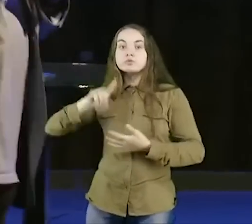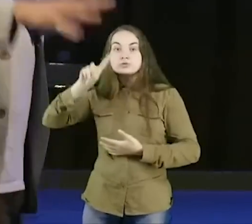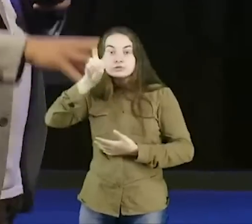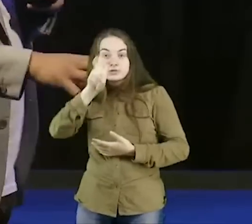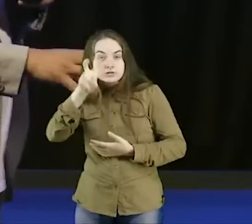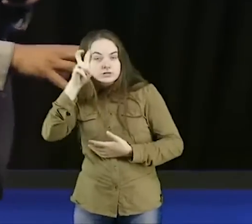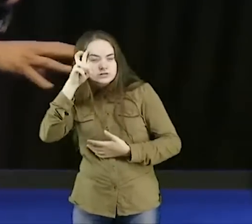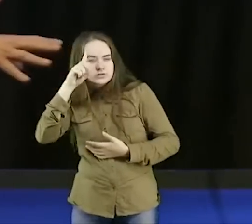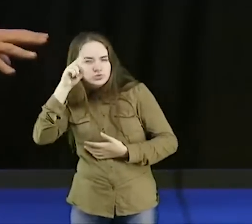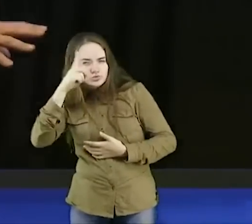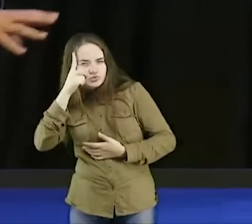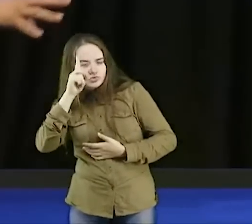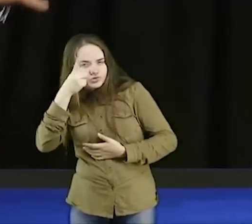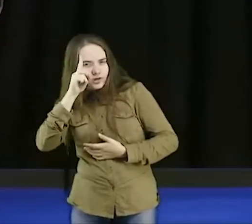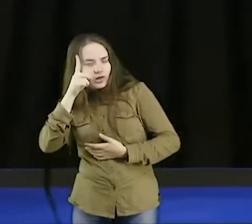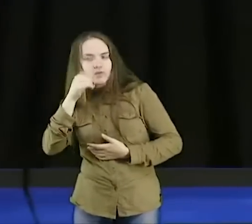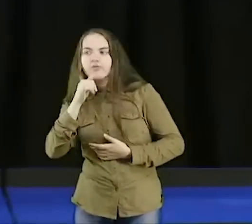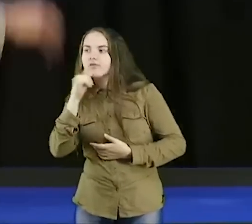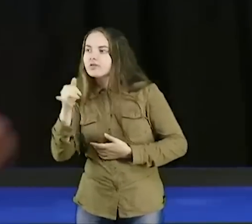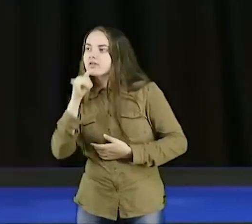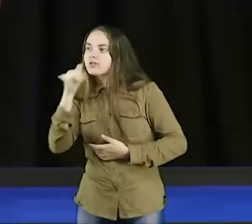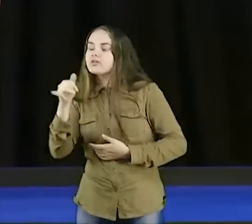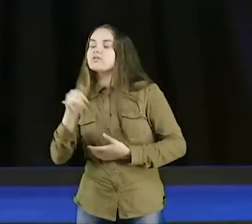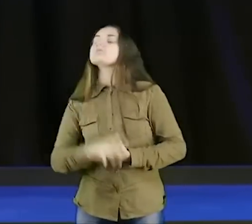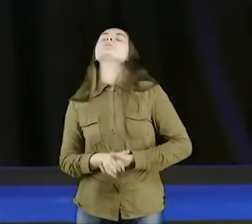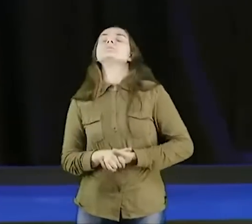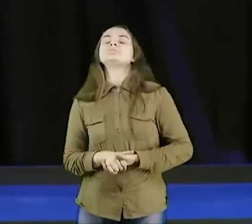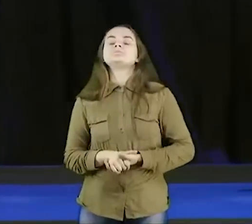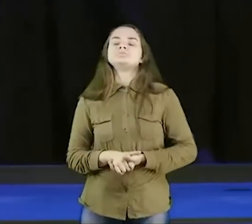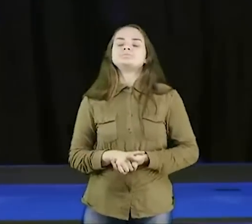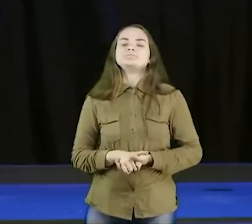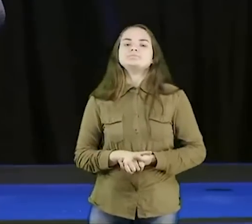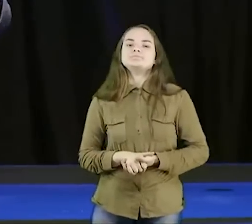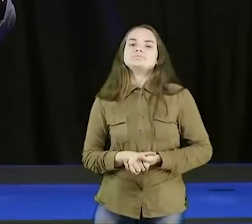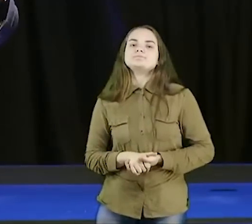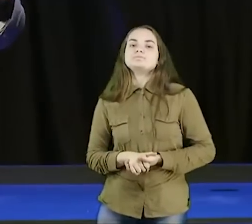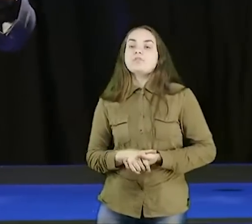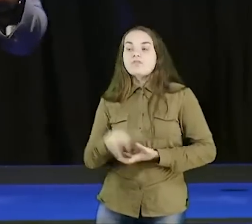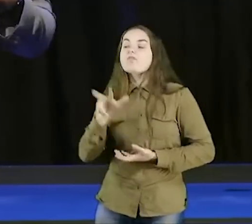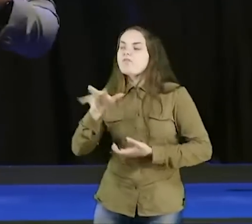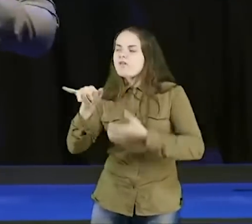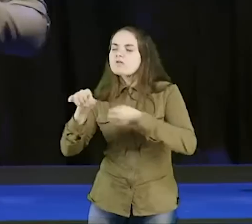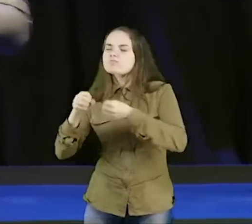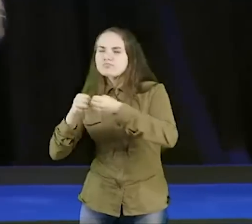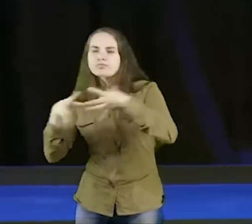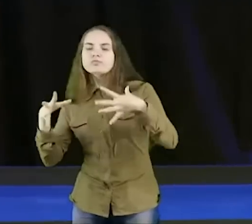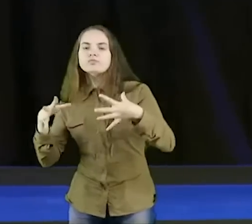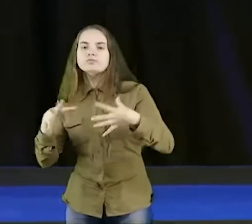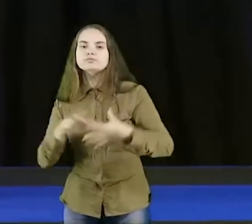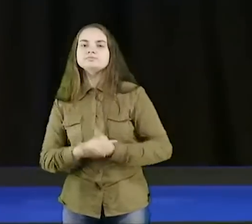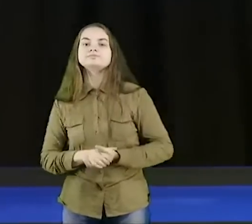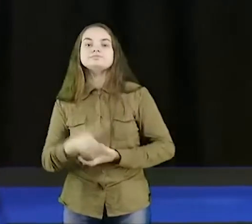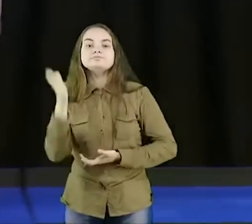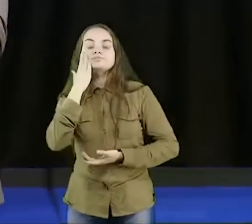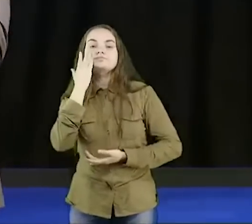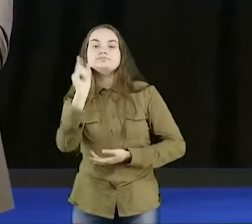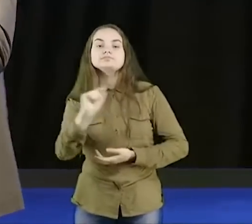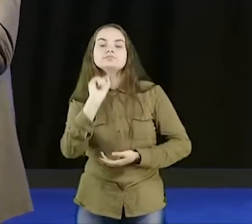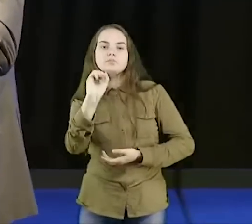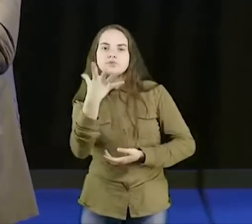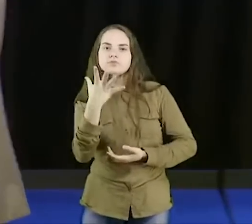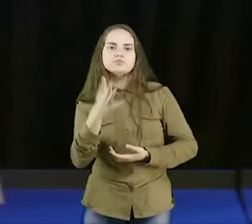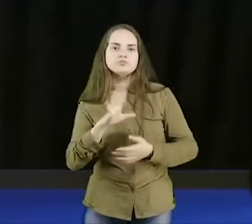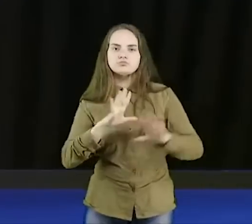dias, seis dias, que um explodia elas, sabe o aconteceu? No final, tudo se